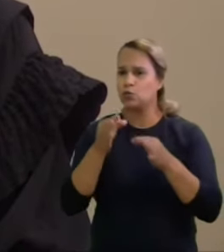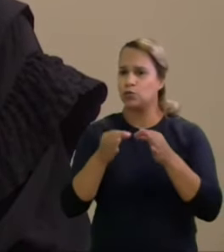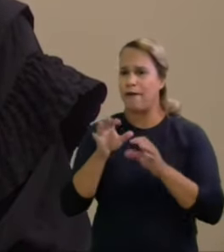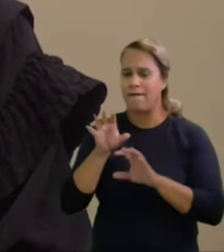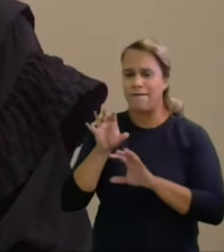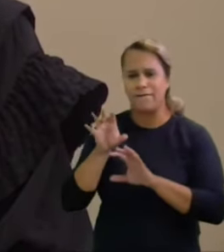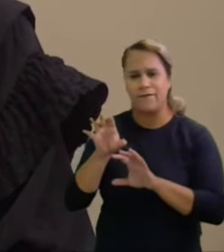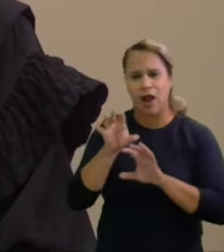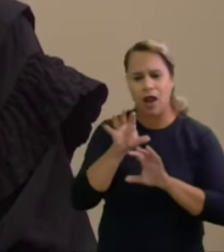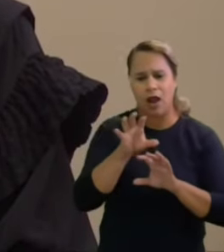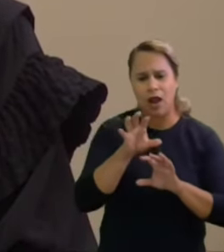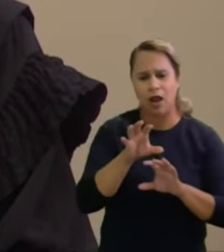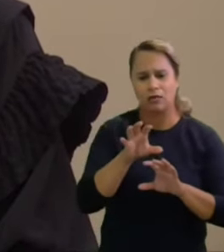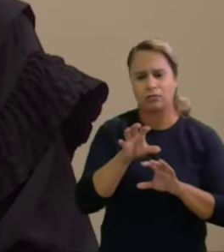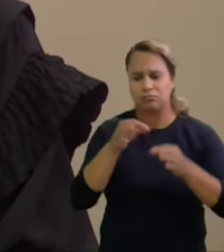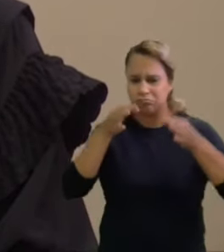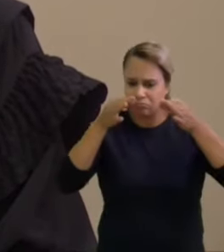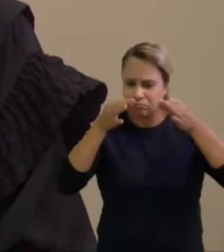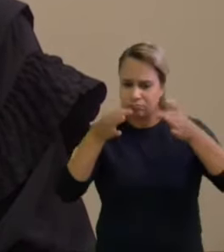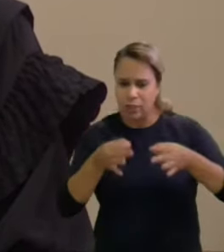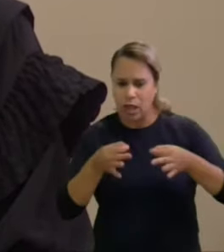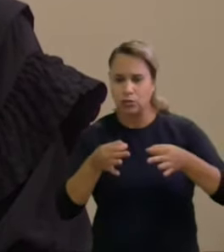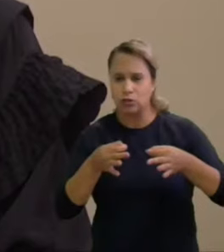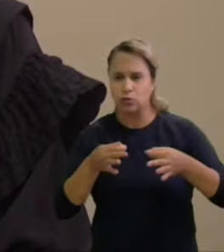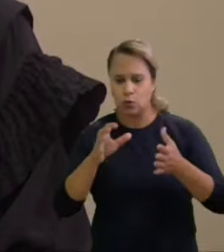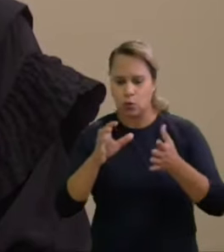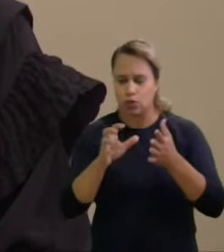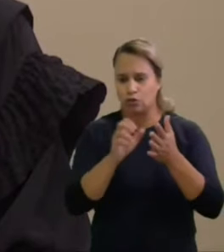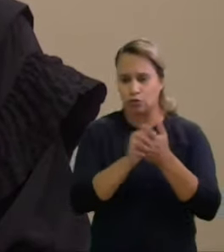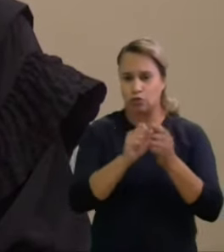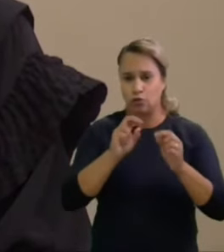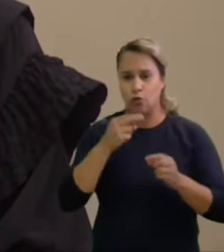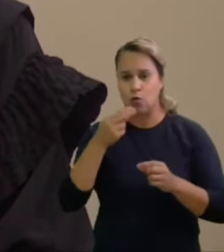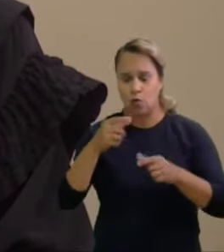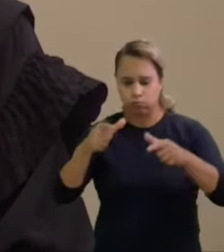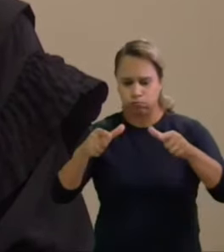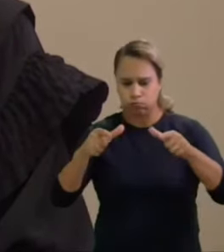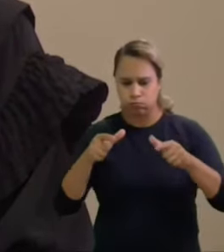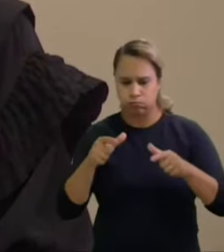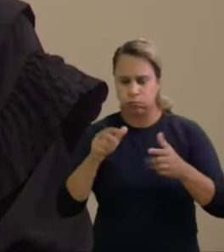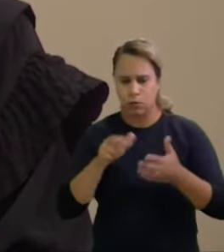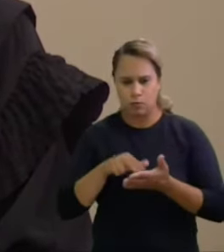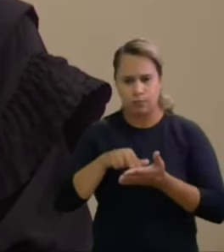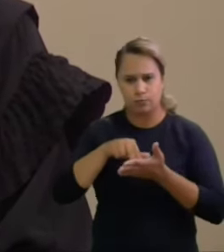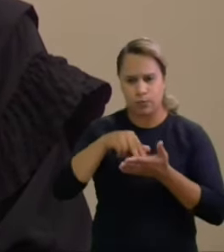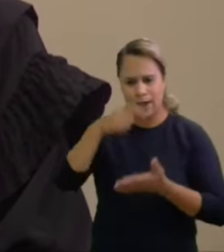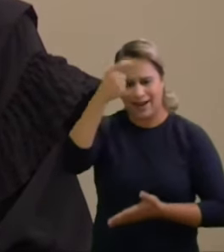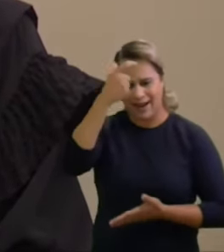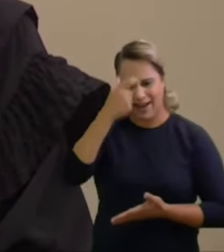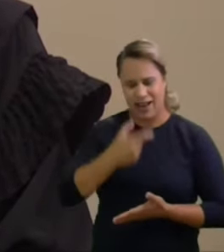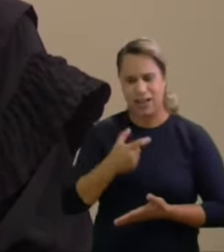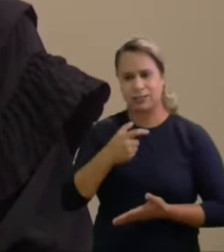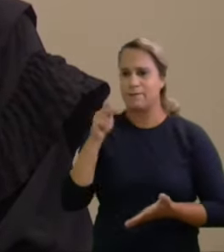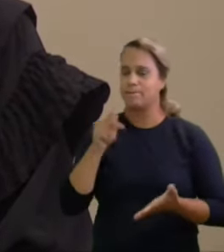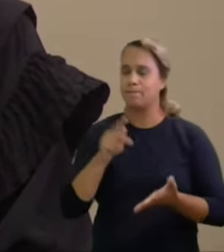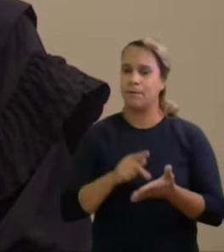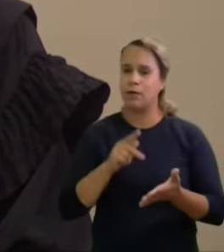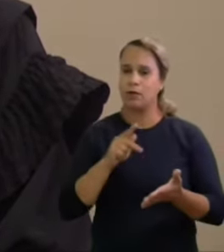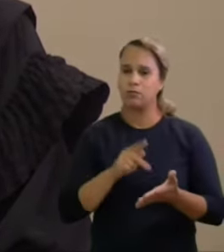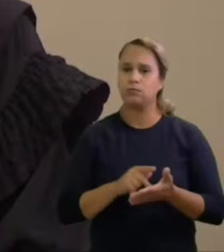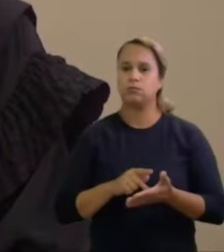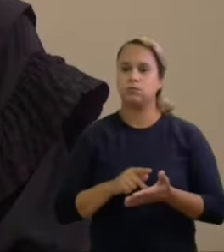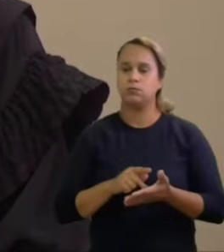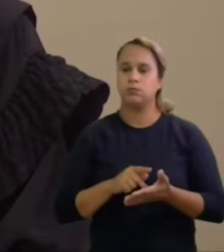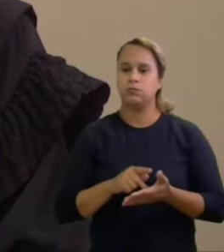registro ou do diploma ostentam caráter evidente de contra majoritariedade na